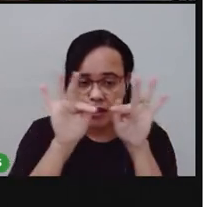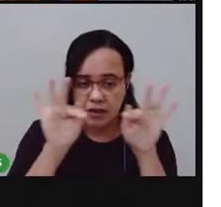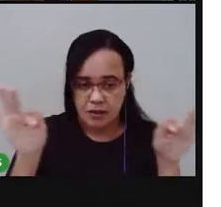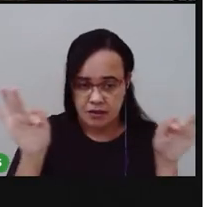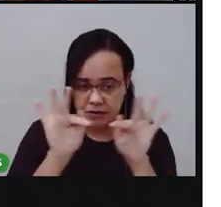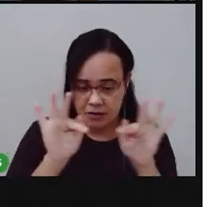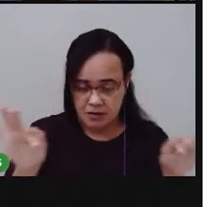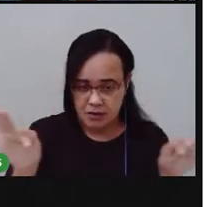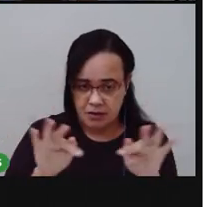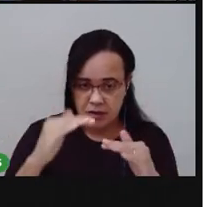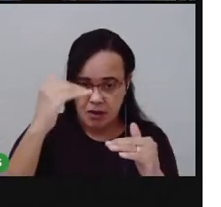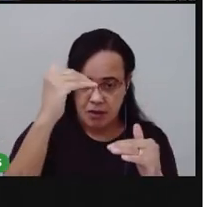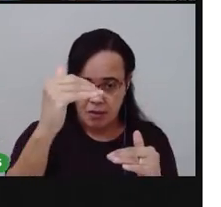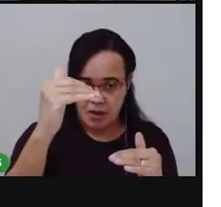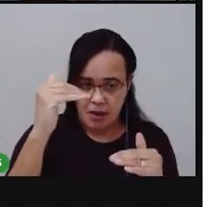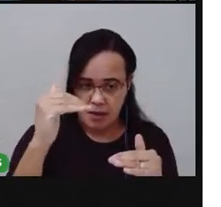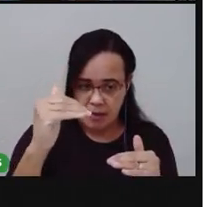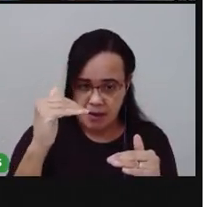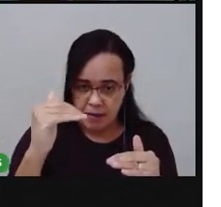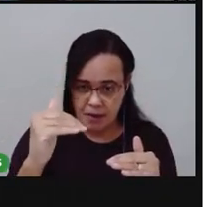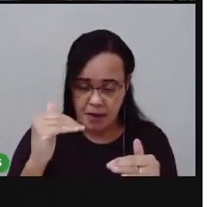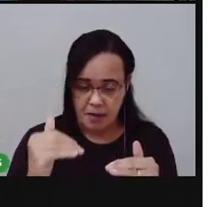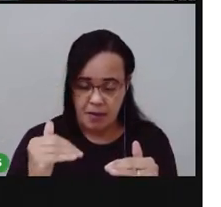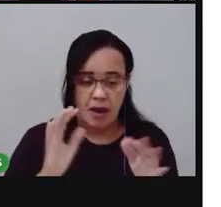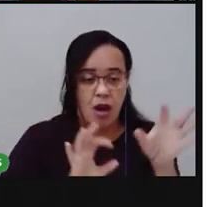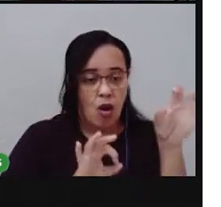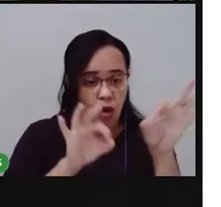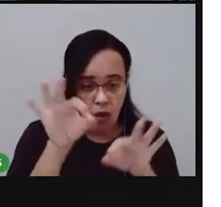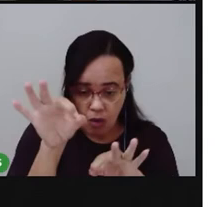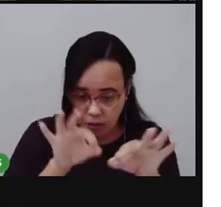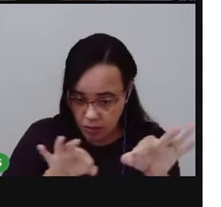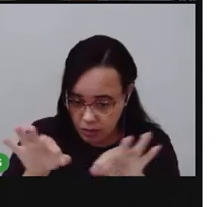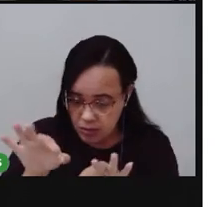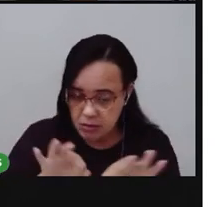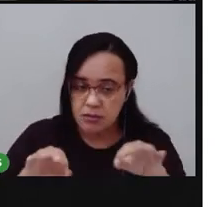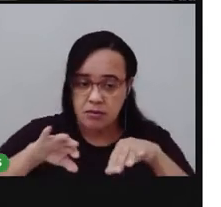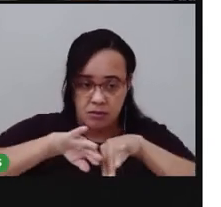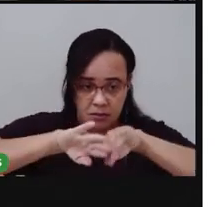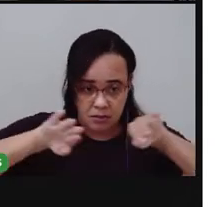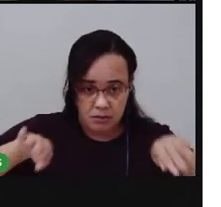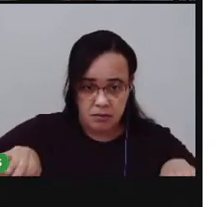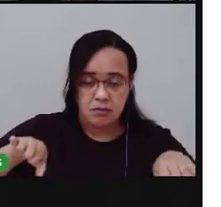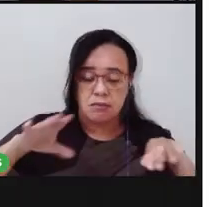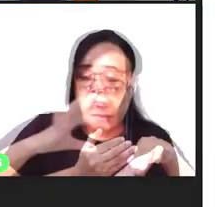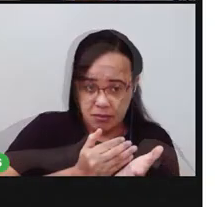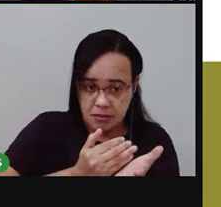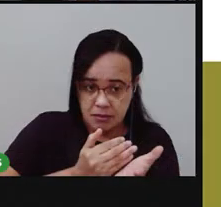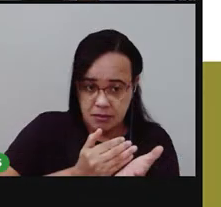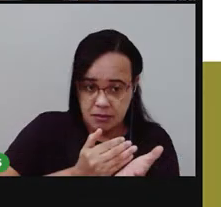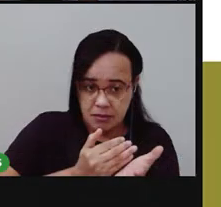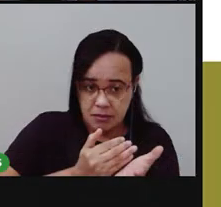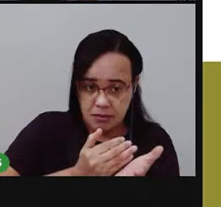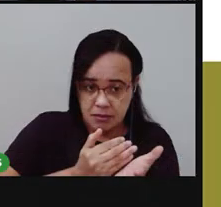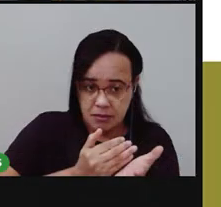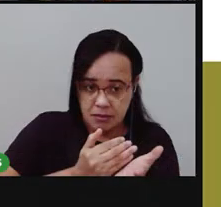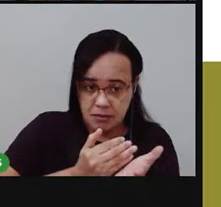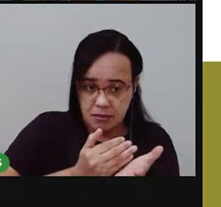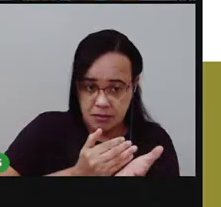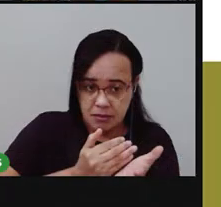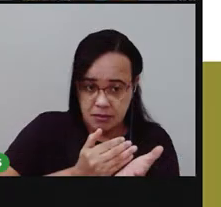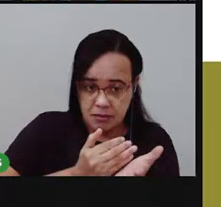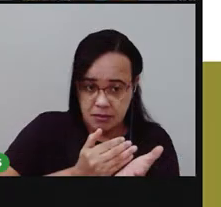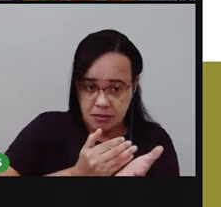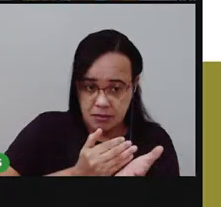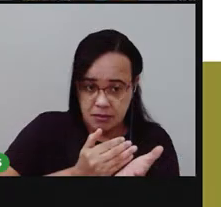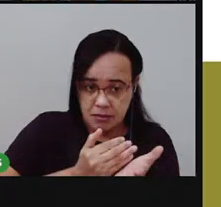Uma embaixo da outra. Isso para ficar bem organizado, bem separado as informações. Eu tenho um